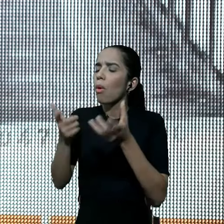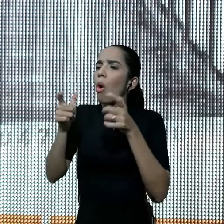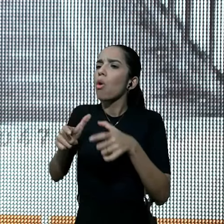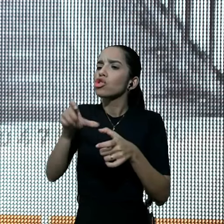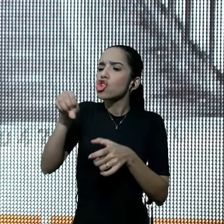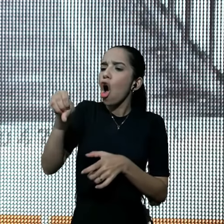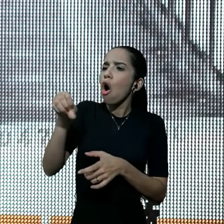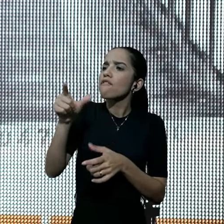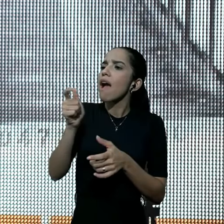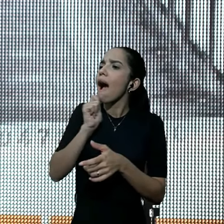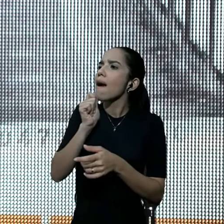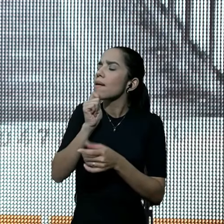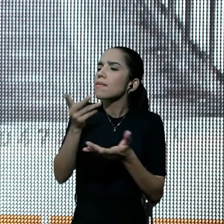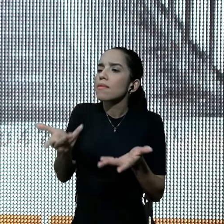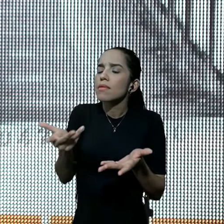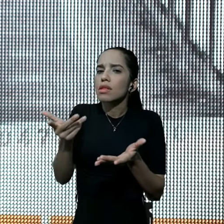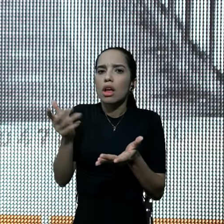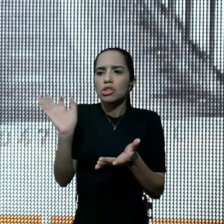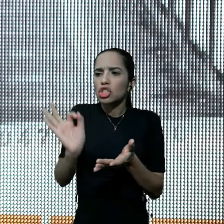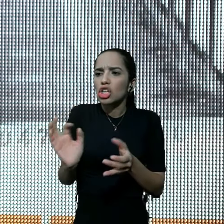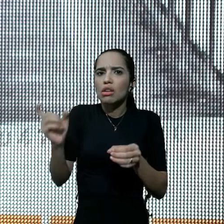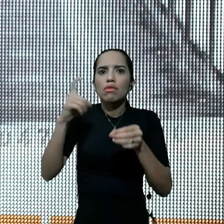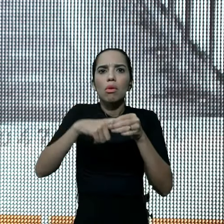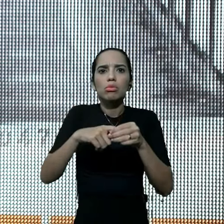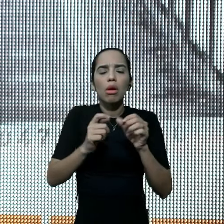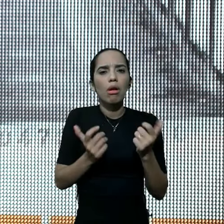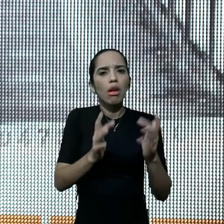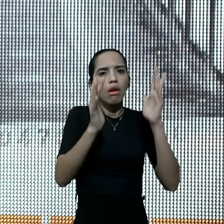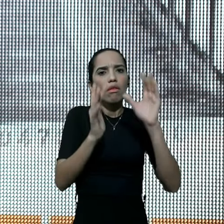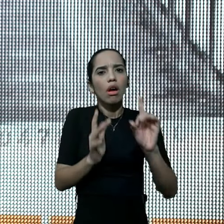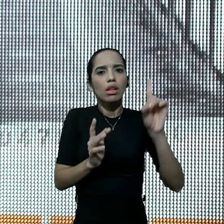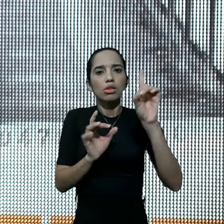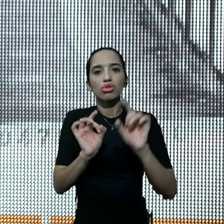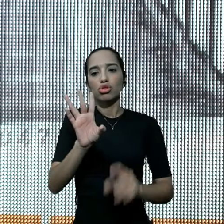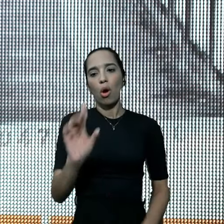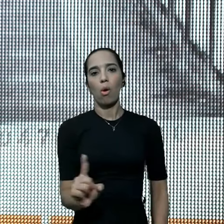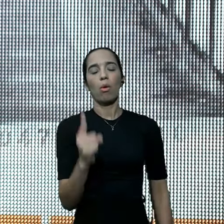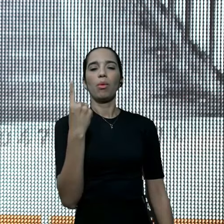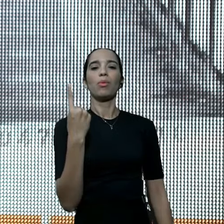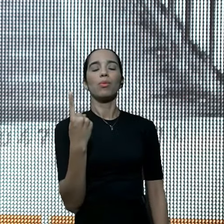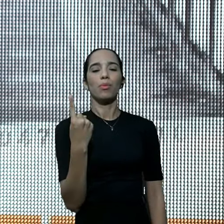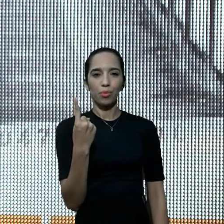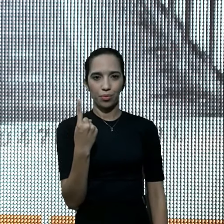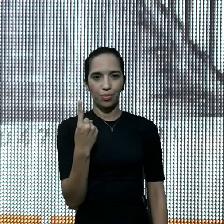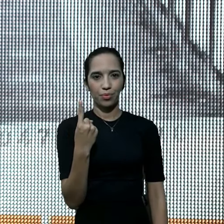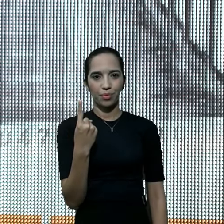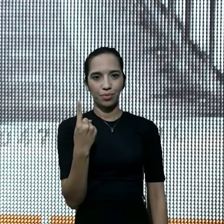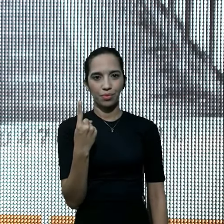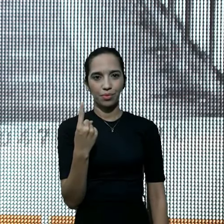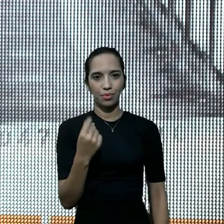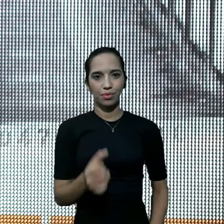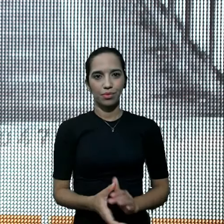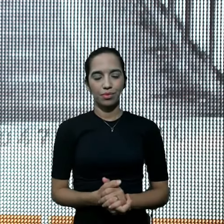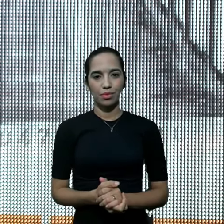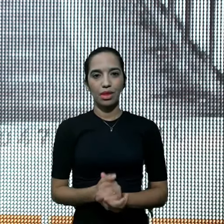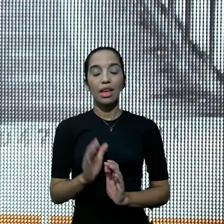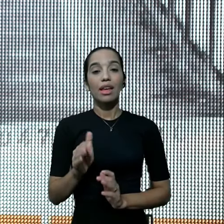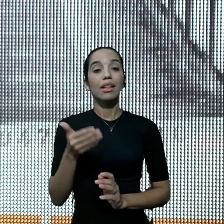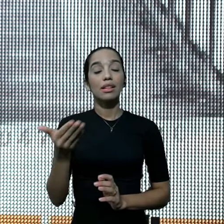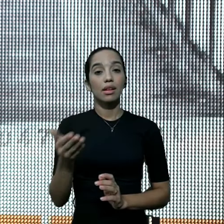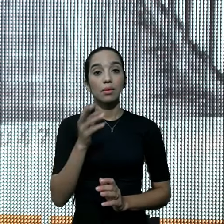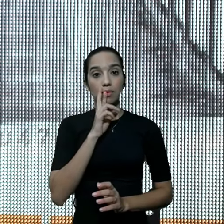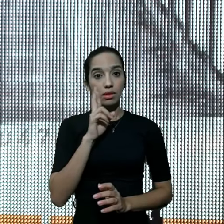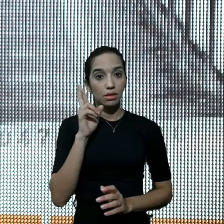achou nenhum que voltasse, desse louvor a Deus, a não ser esse único estrangeiro, então Ele disse,